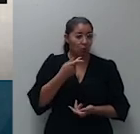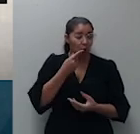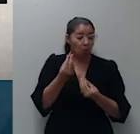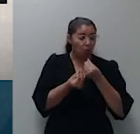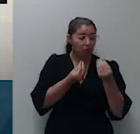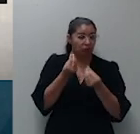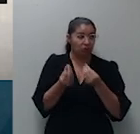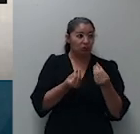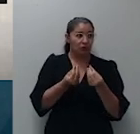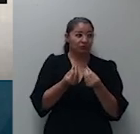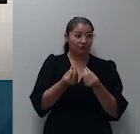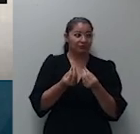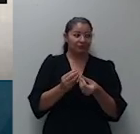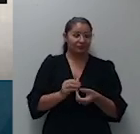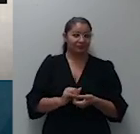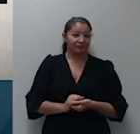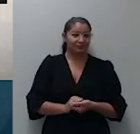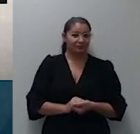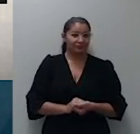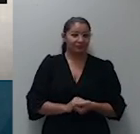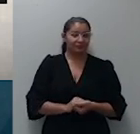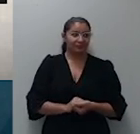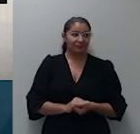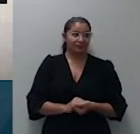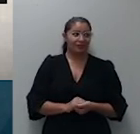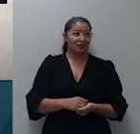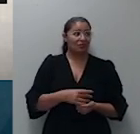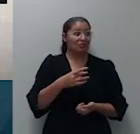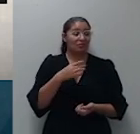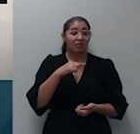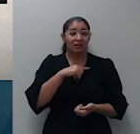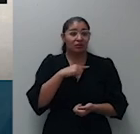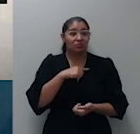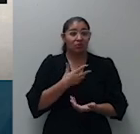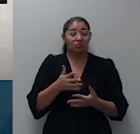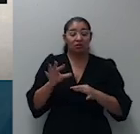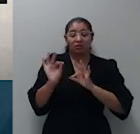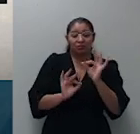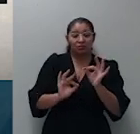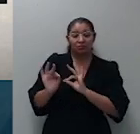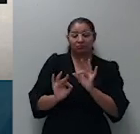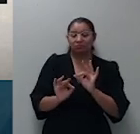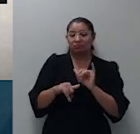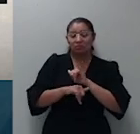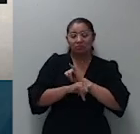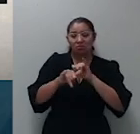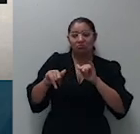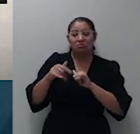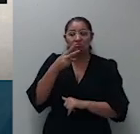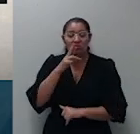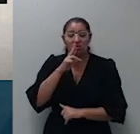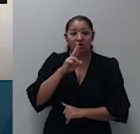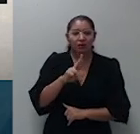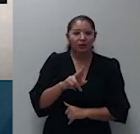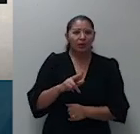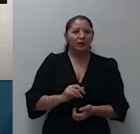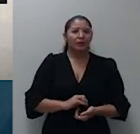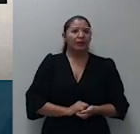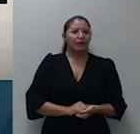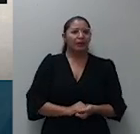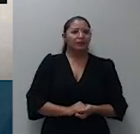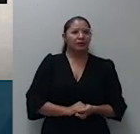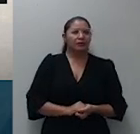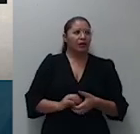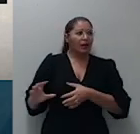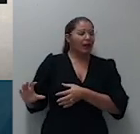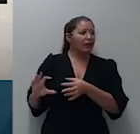florestais existe se não se tratar agora de uma segunda decisão quanto ao ingresso da União no feito como